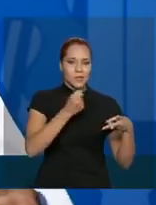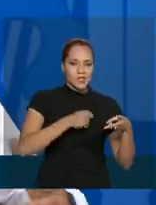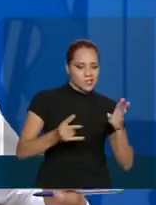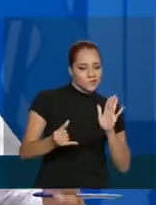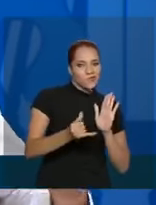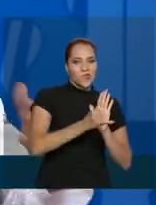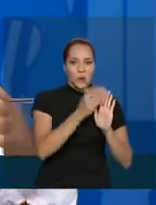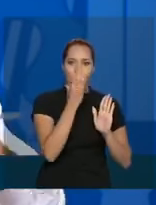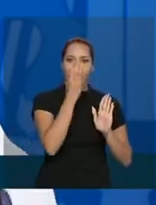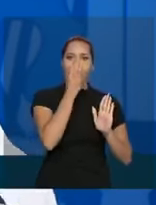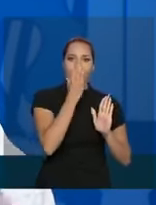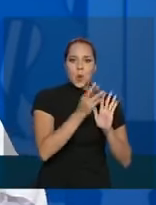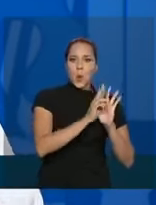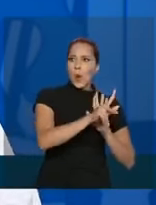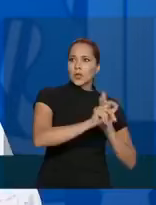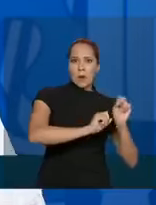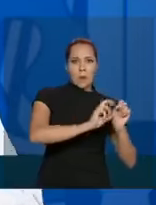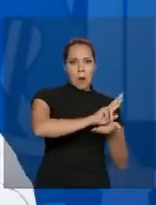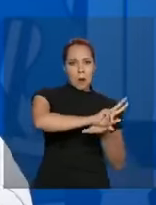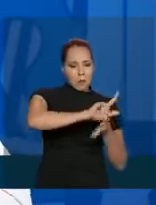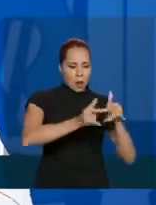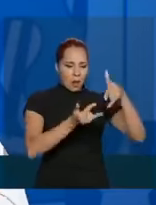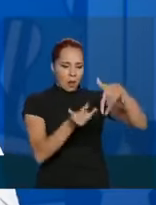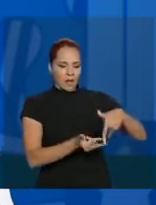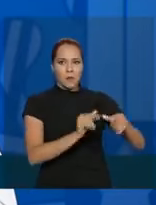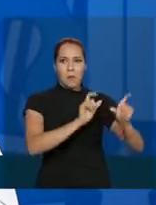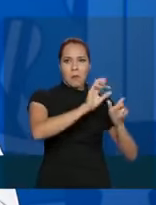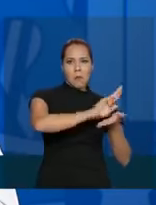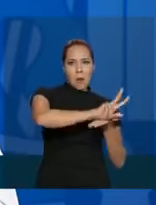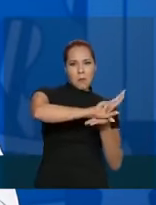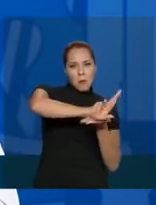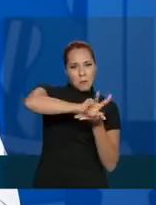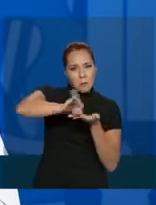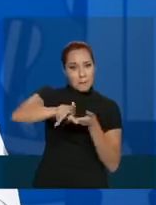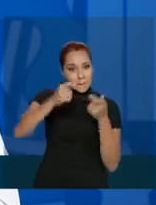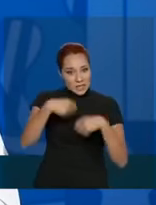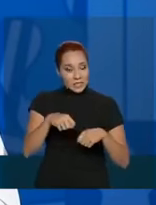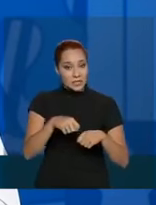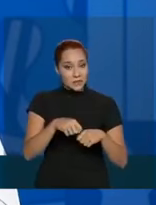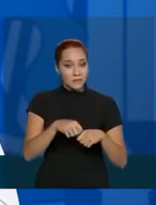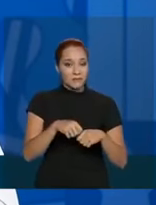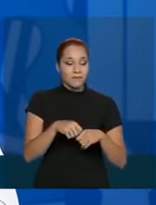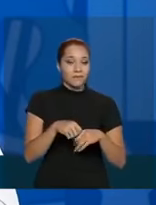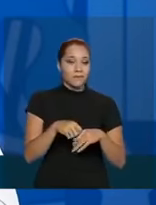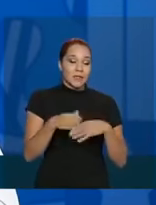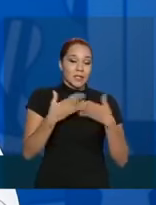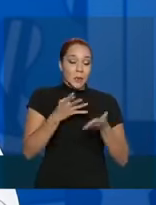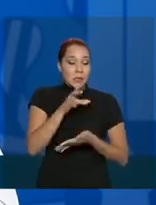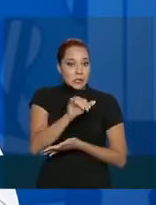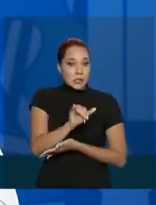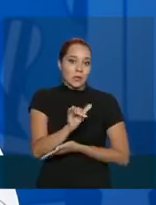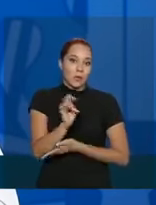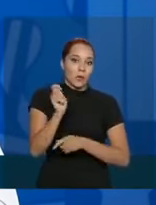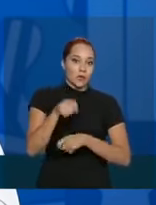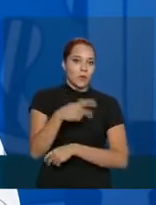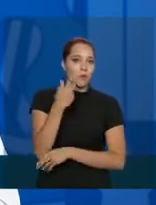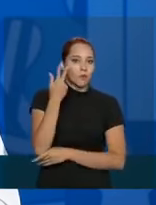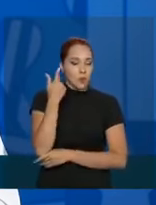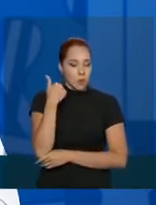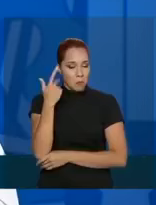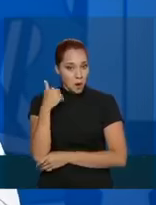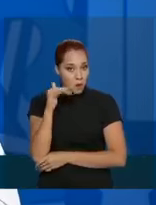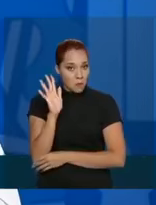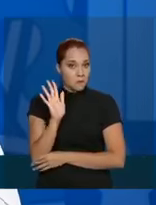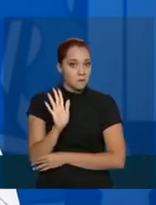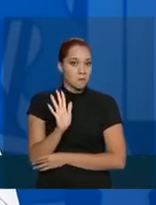que colocar toda a parafernália para ser chamado leito de CTI. Em condições normais, a